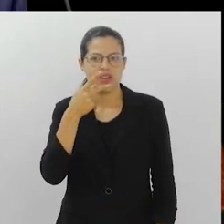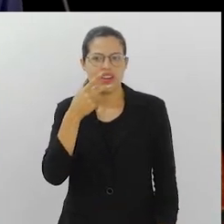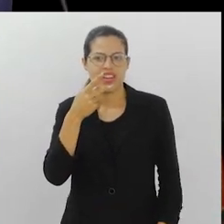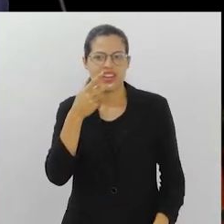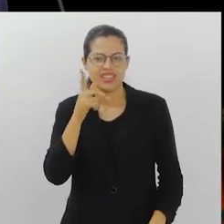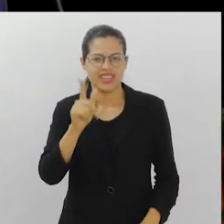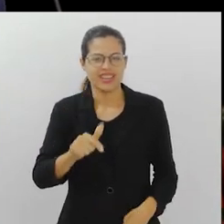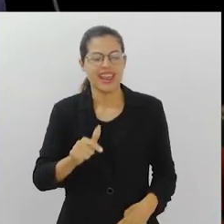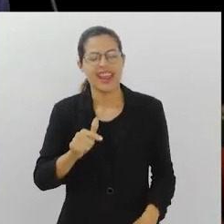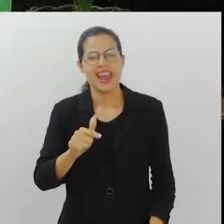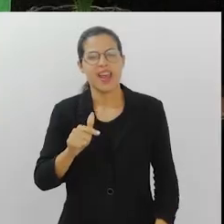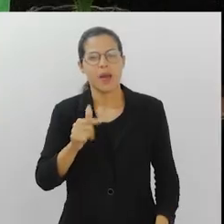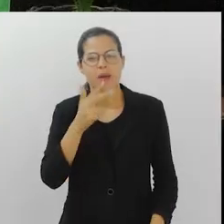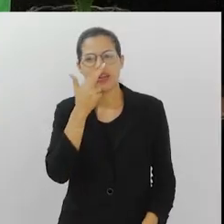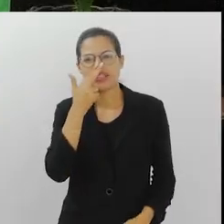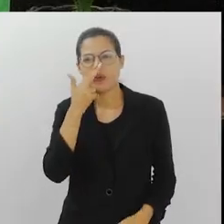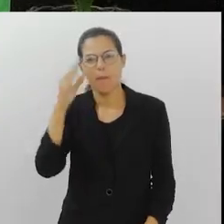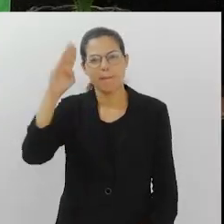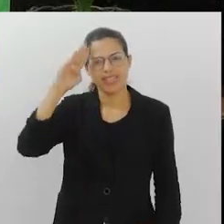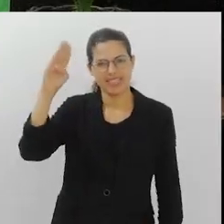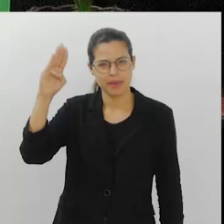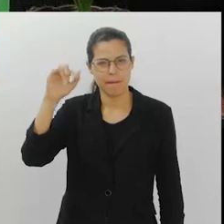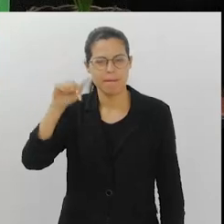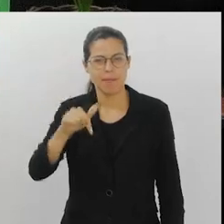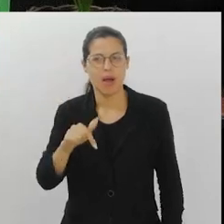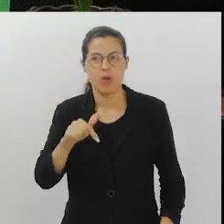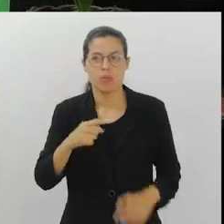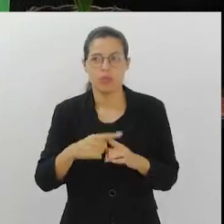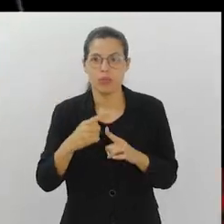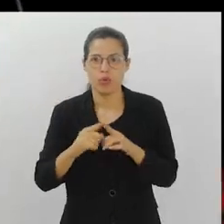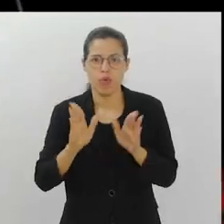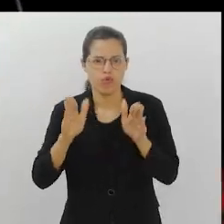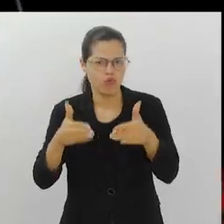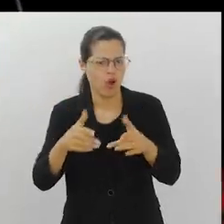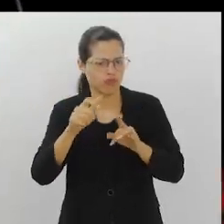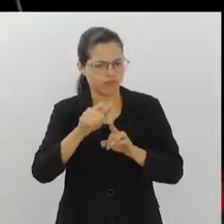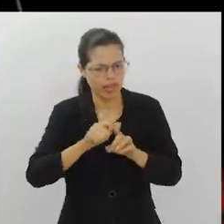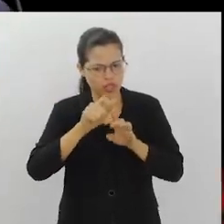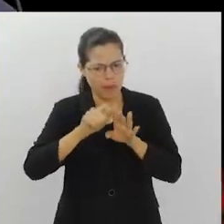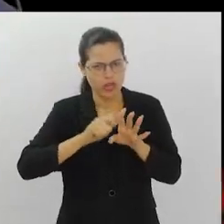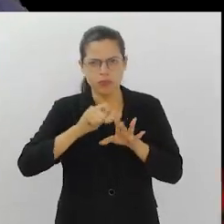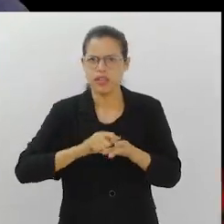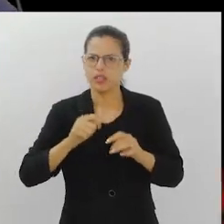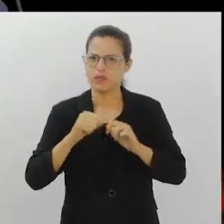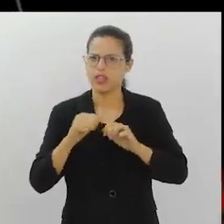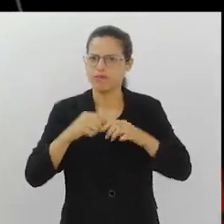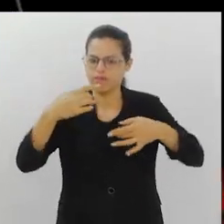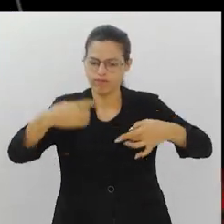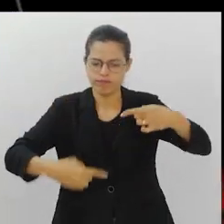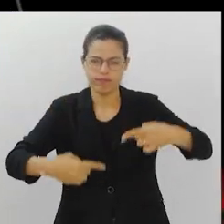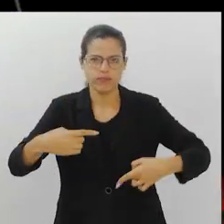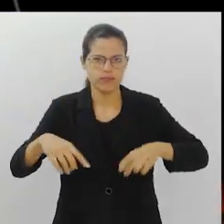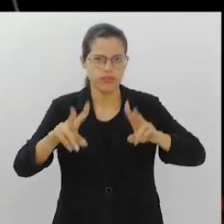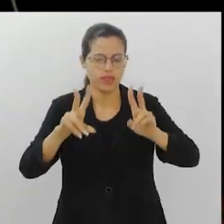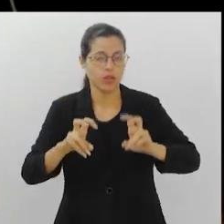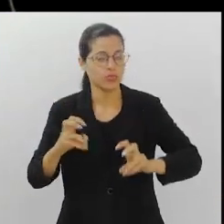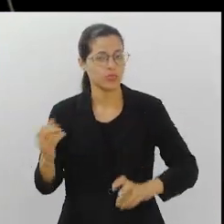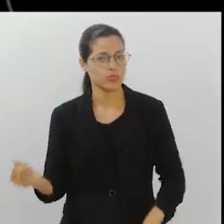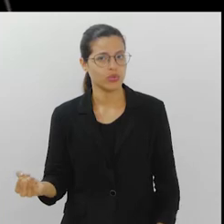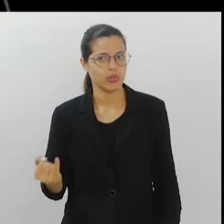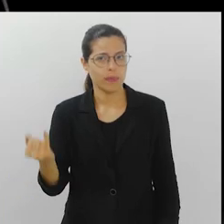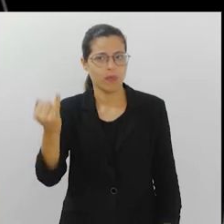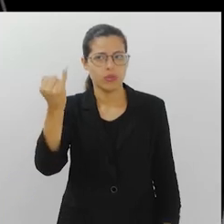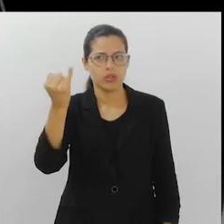a cereja do bolo do fórum, porque o fórum faz isso mensalmente. A gente discute mensalmente assuntos